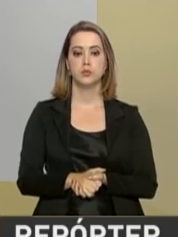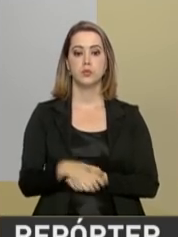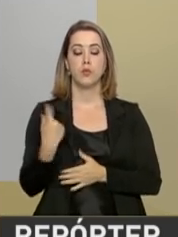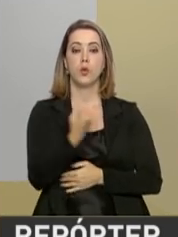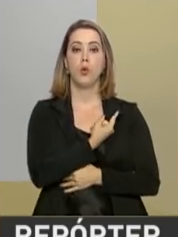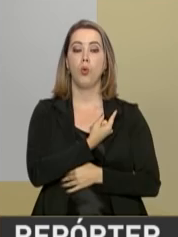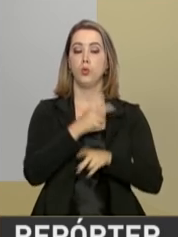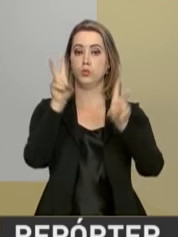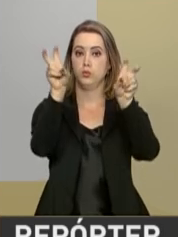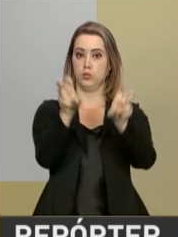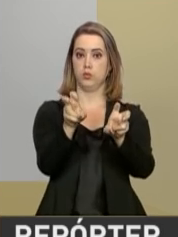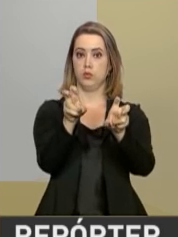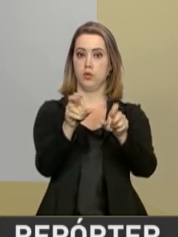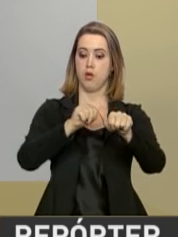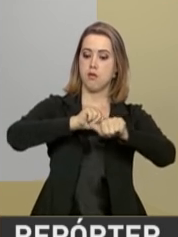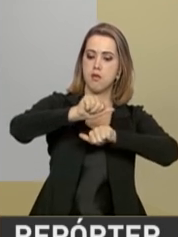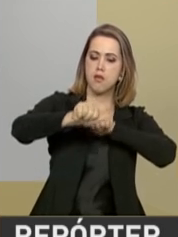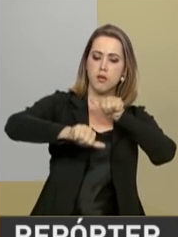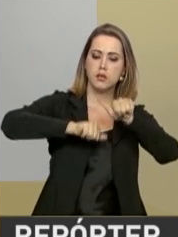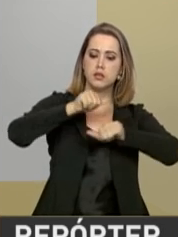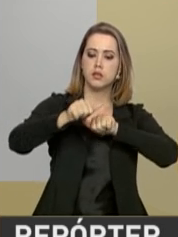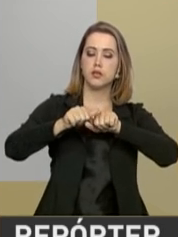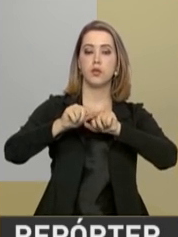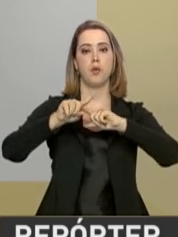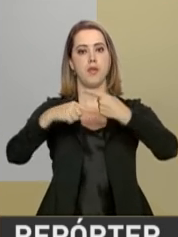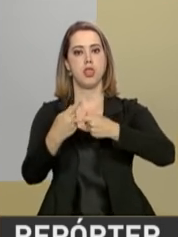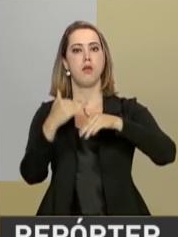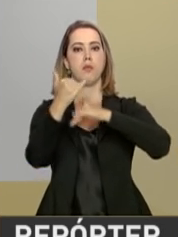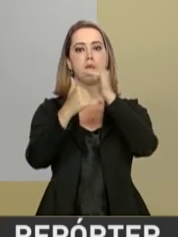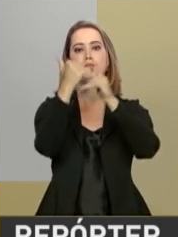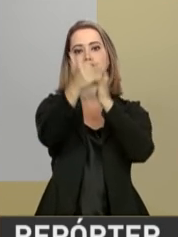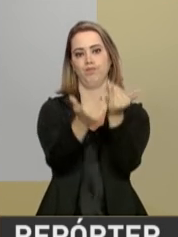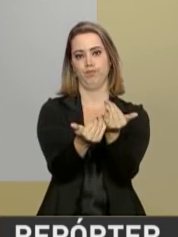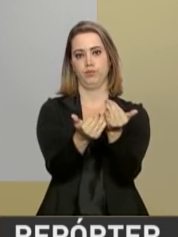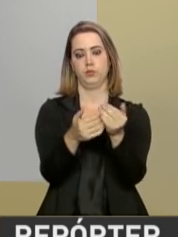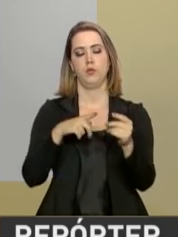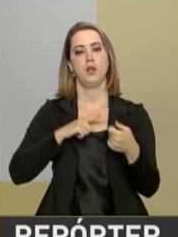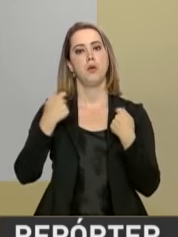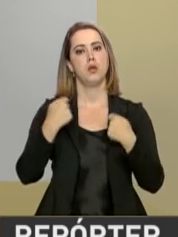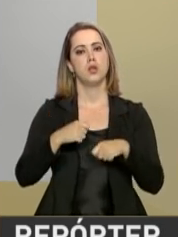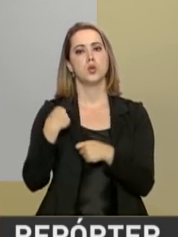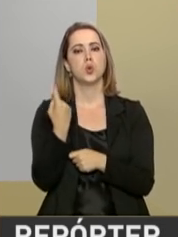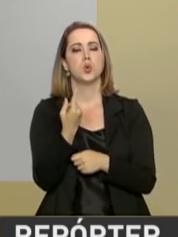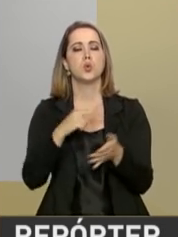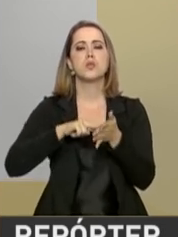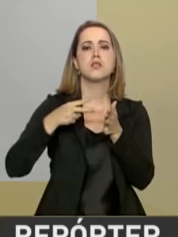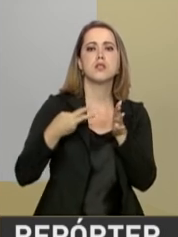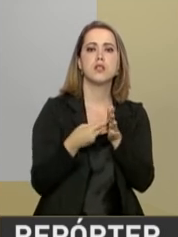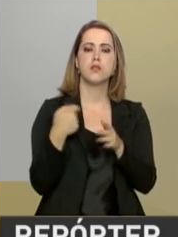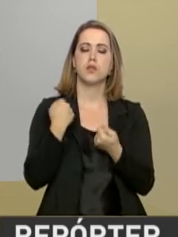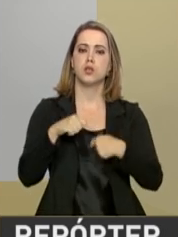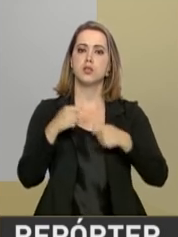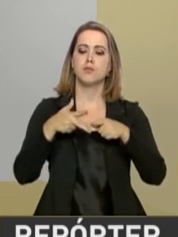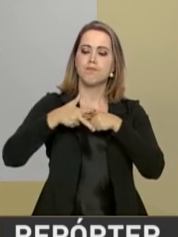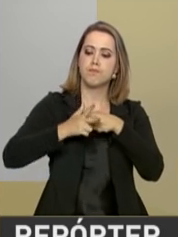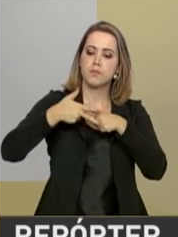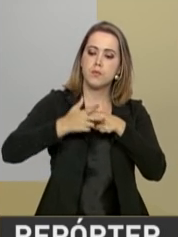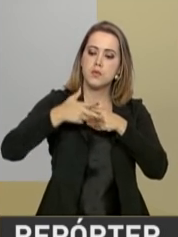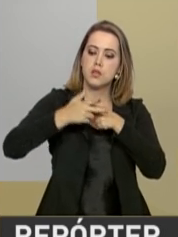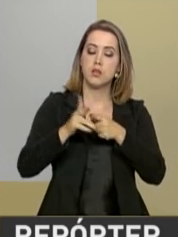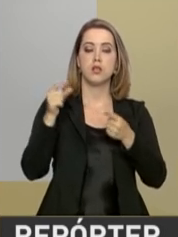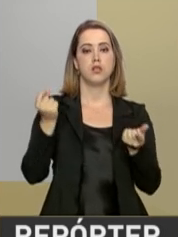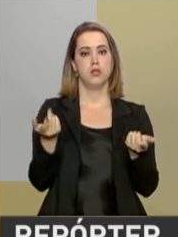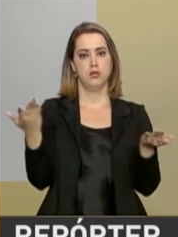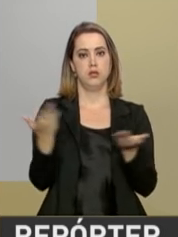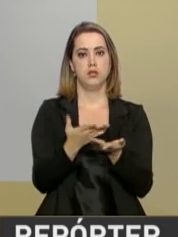Nosso lema é reformar para crescer, ou seja, quando nós pensamos numa reforma que faz com que o